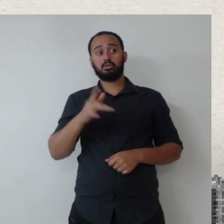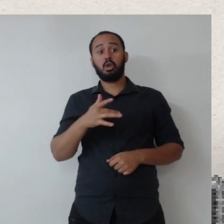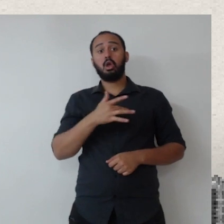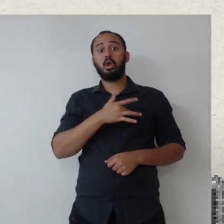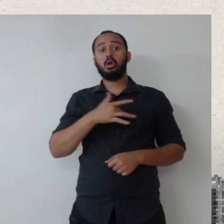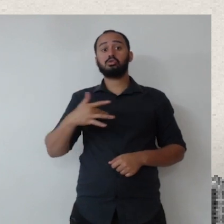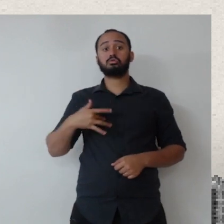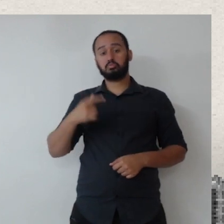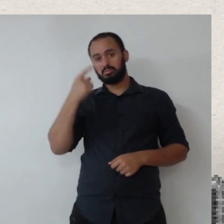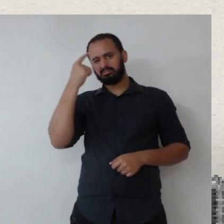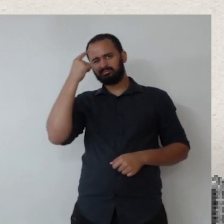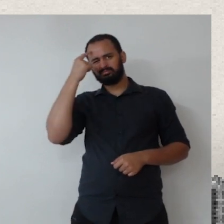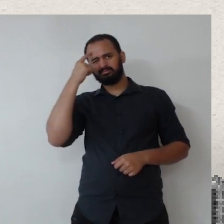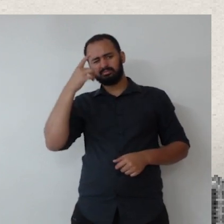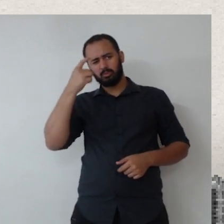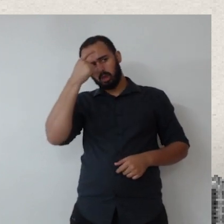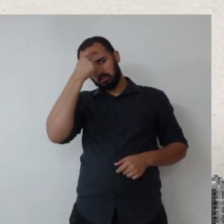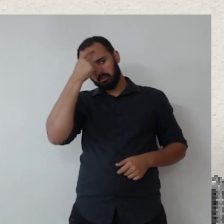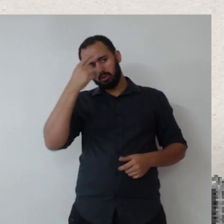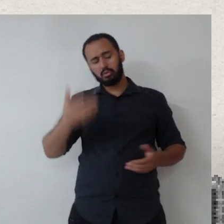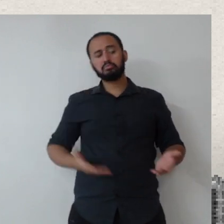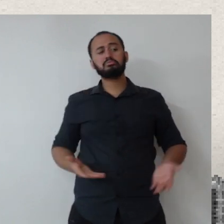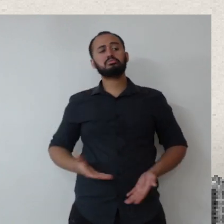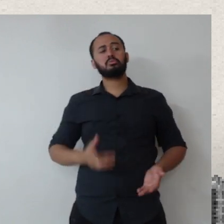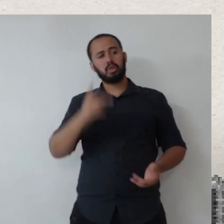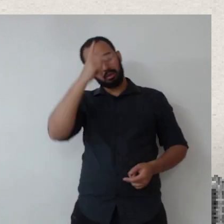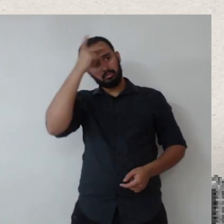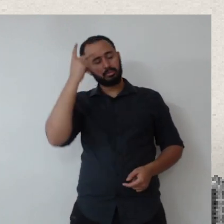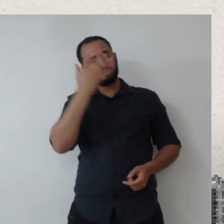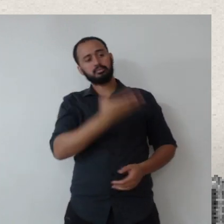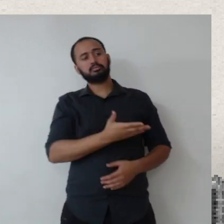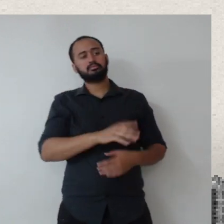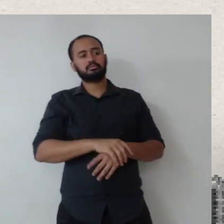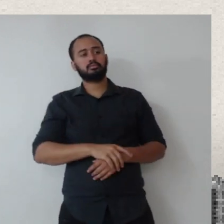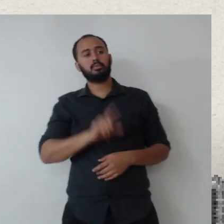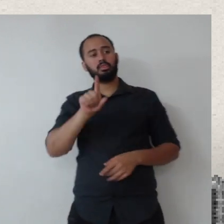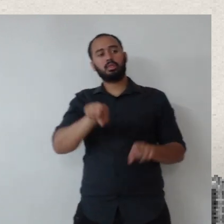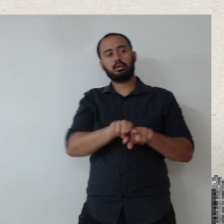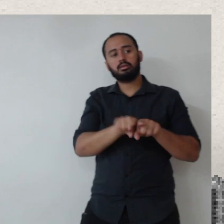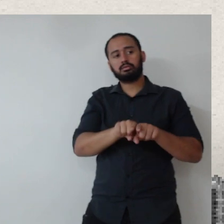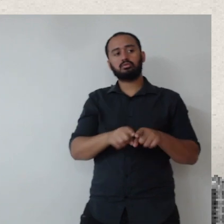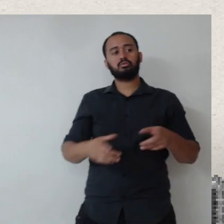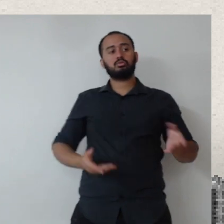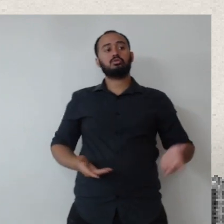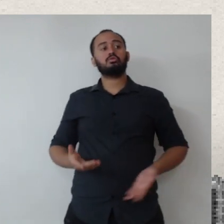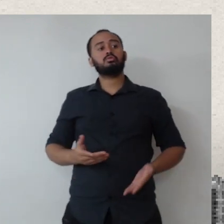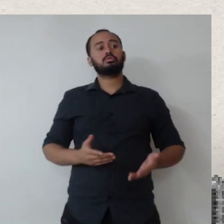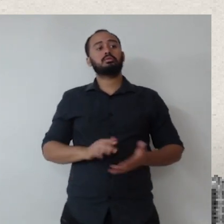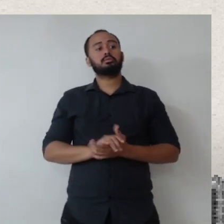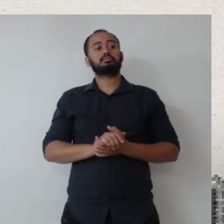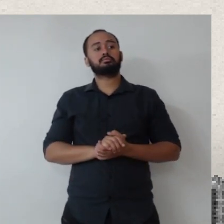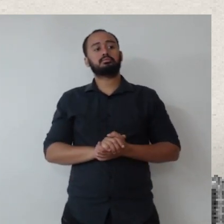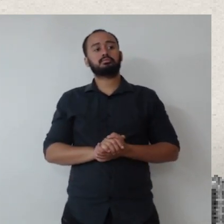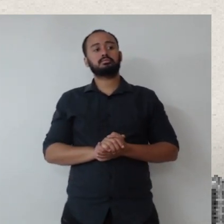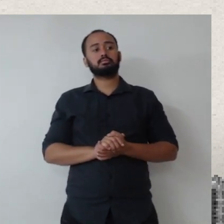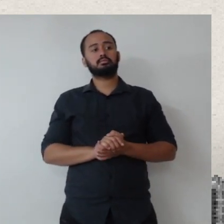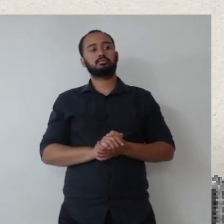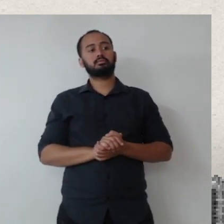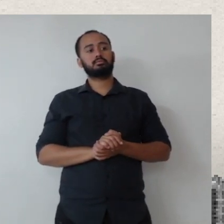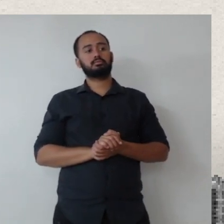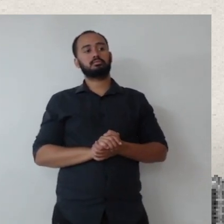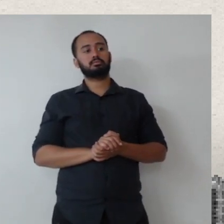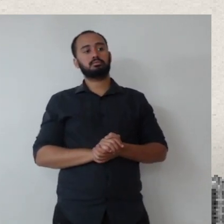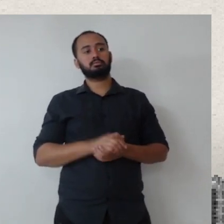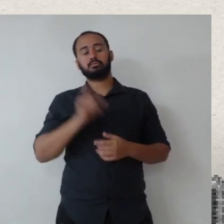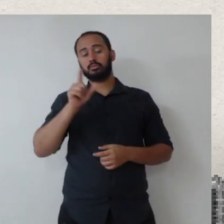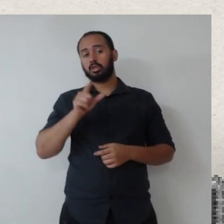saúde do servidor, saúde mental, inclusive, né? Com teletrabalho, a saúde mental passou a ser uma questão, eu vejo muitas organizações